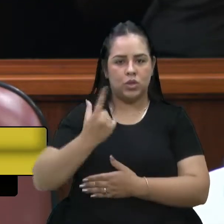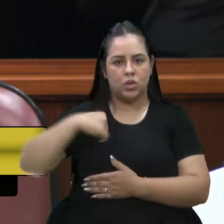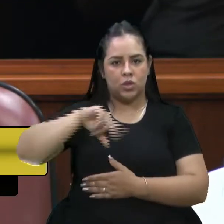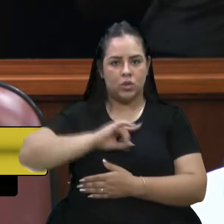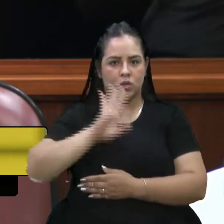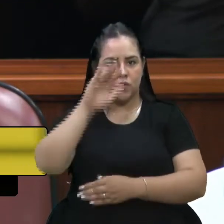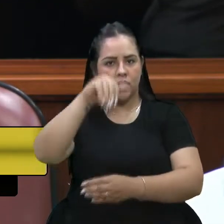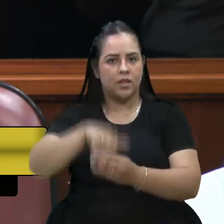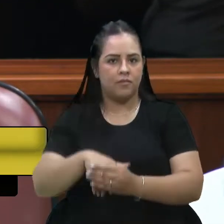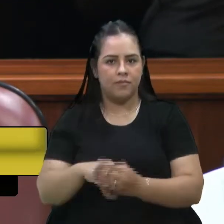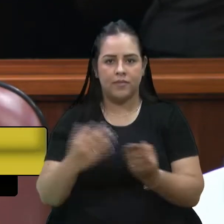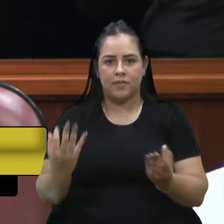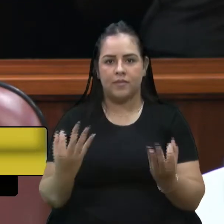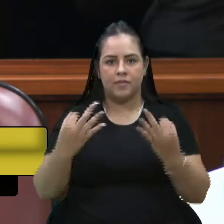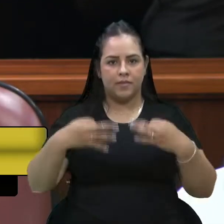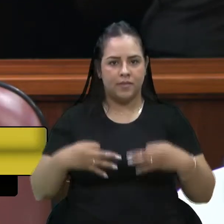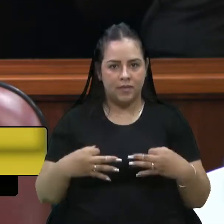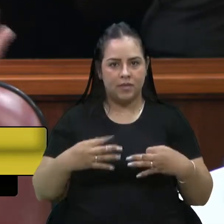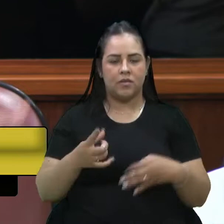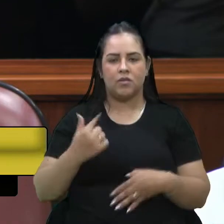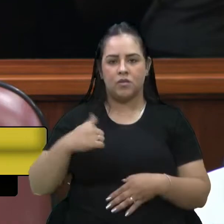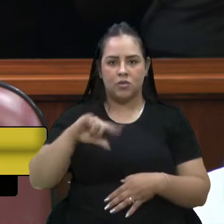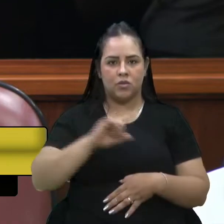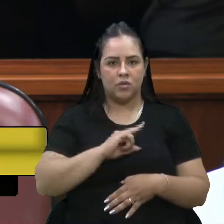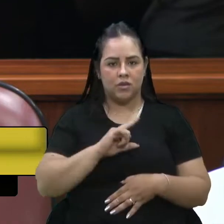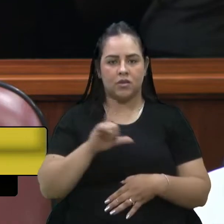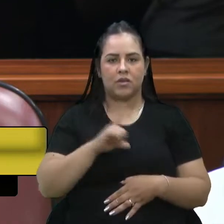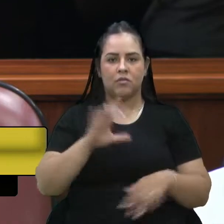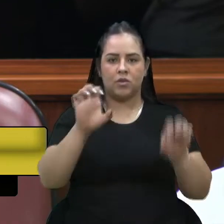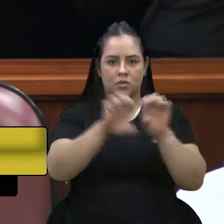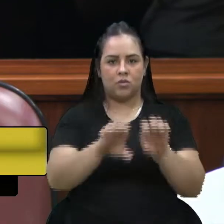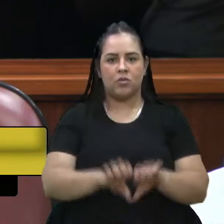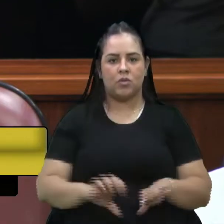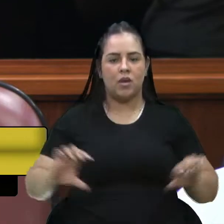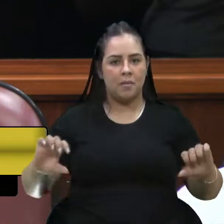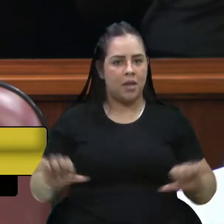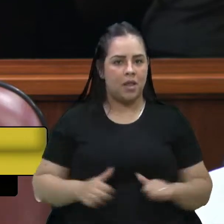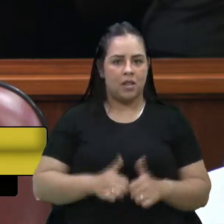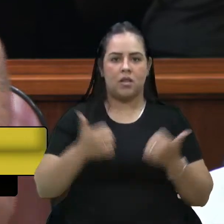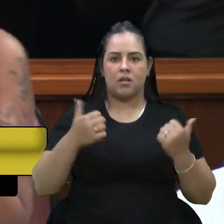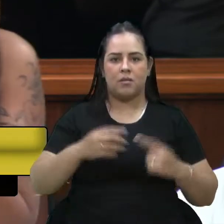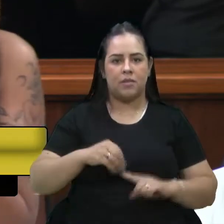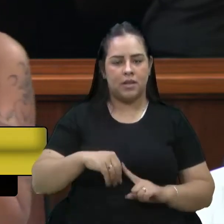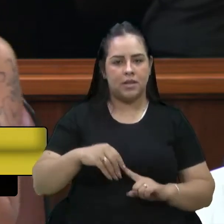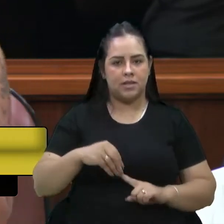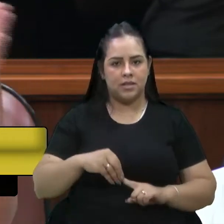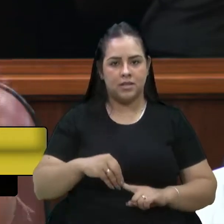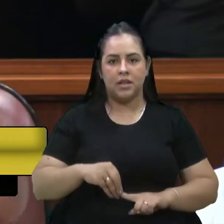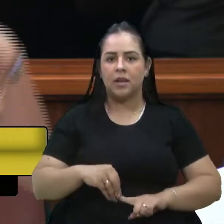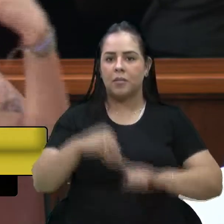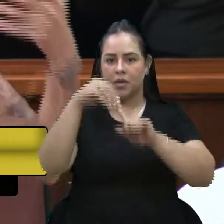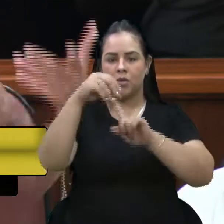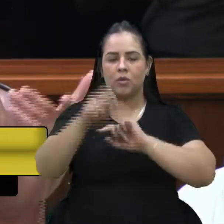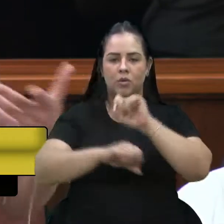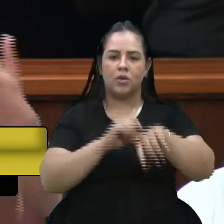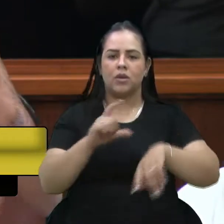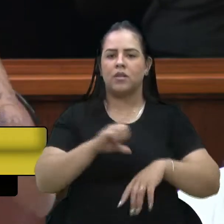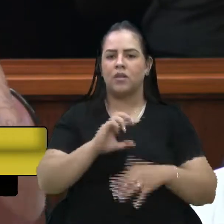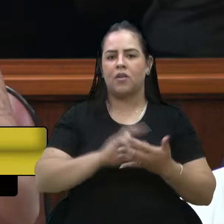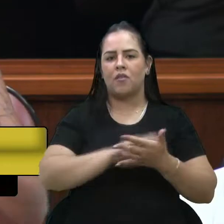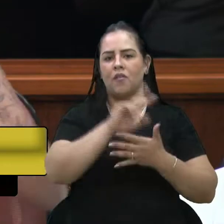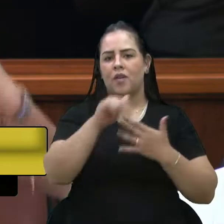a certeza de que teremos uma estrutura muito melhor, principalmente nas questões, vai das questões